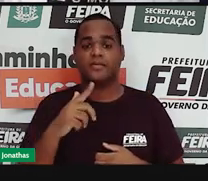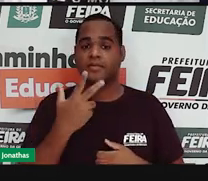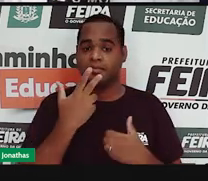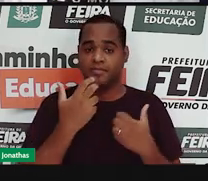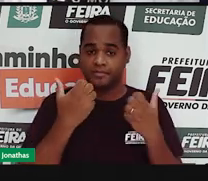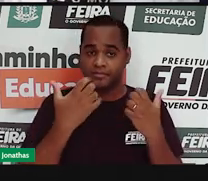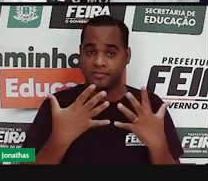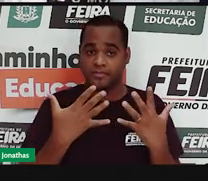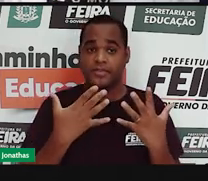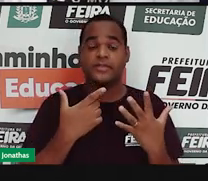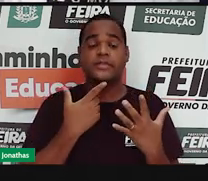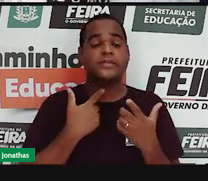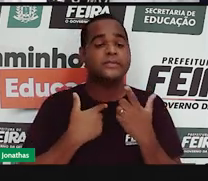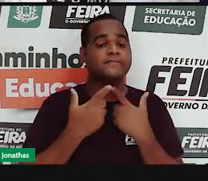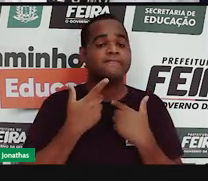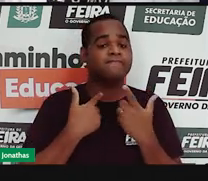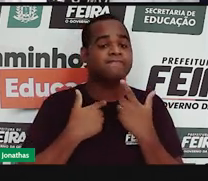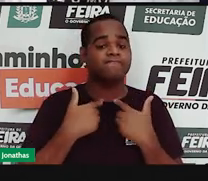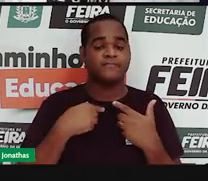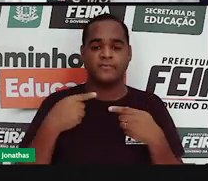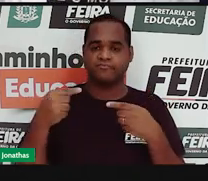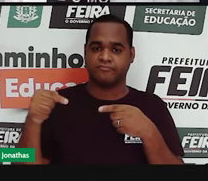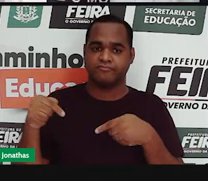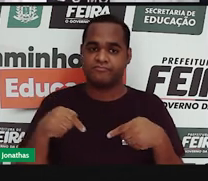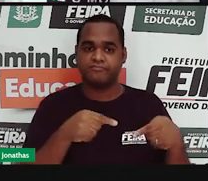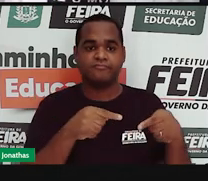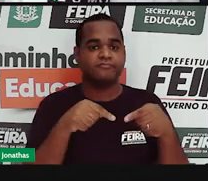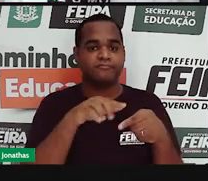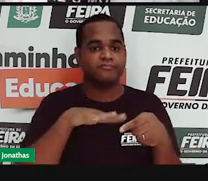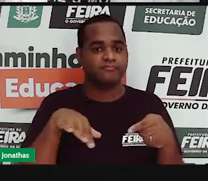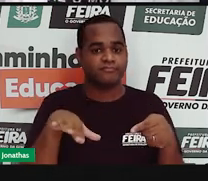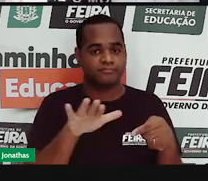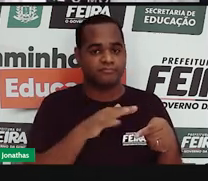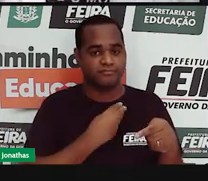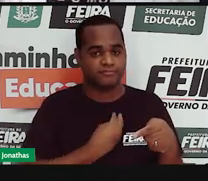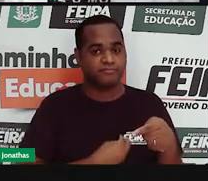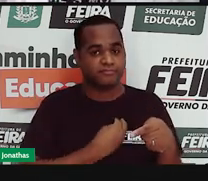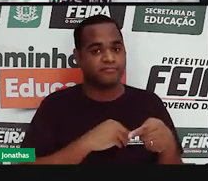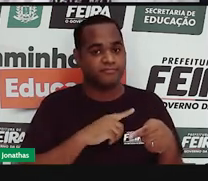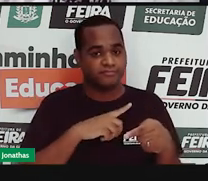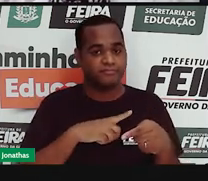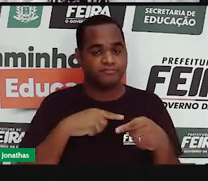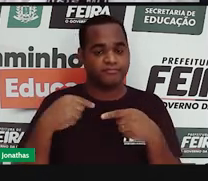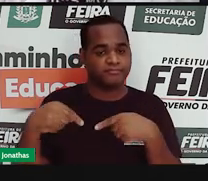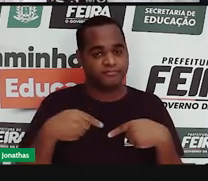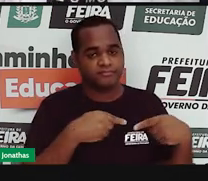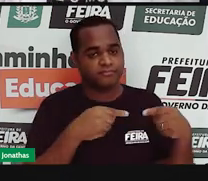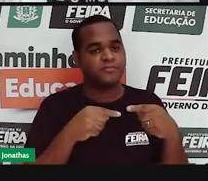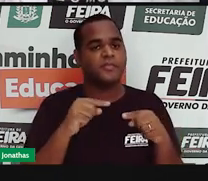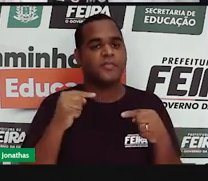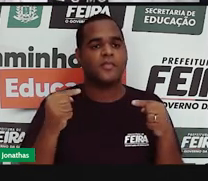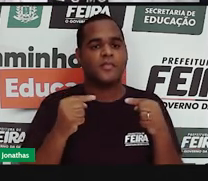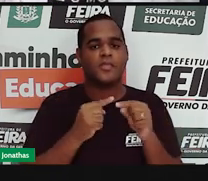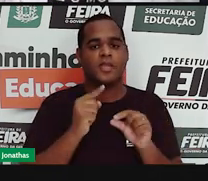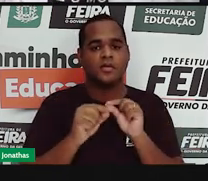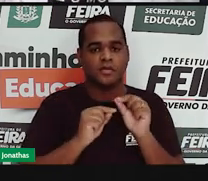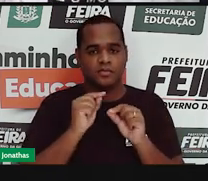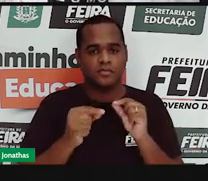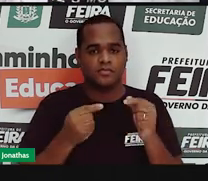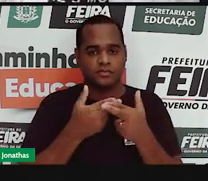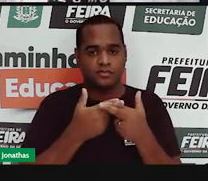ensejando uma série de conflitos regionais nas províncias do Brasil. E a solução que se encontra é